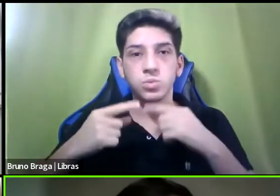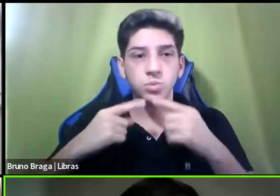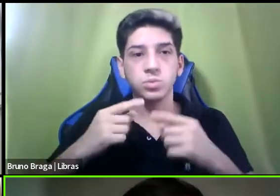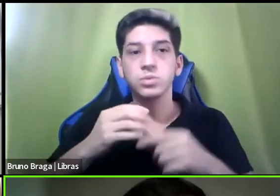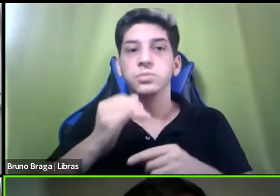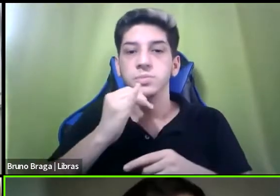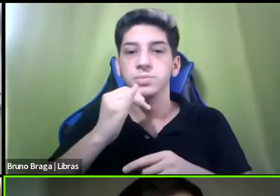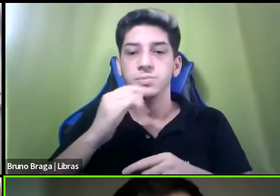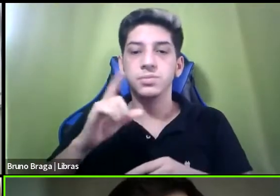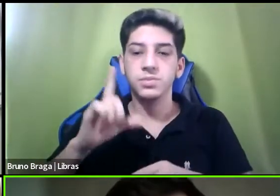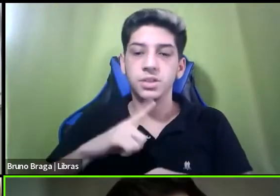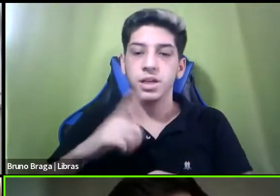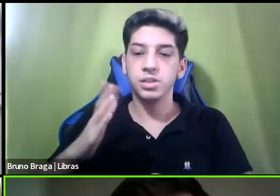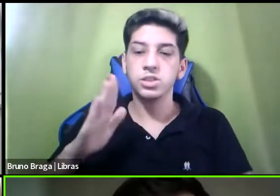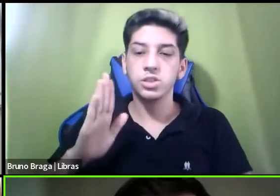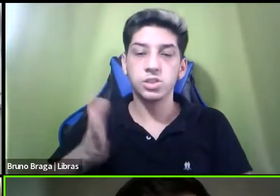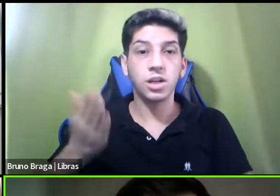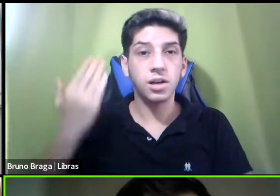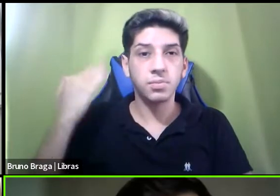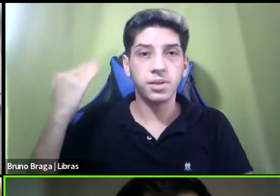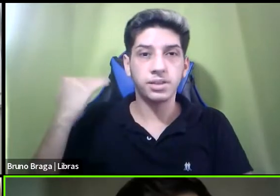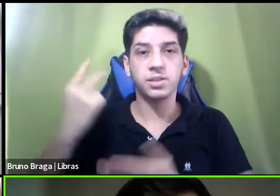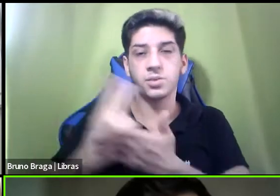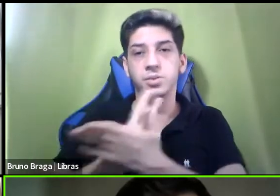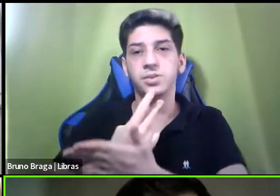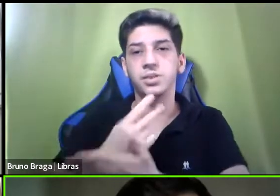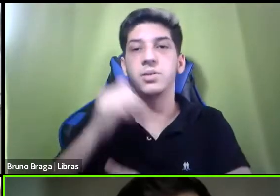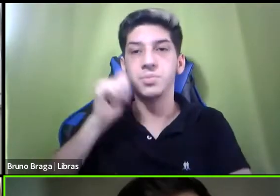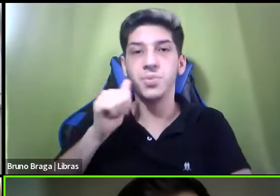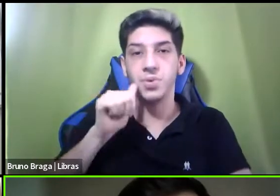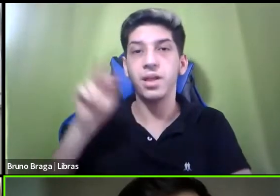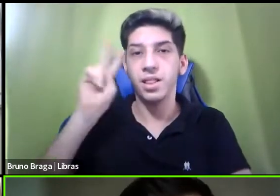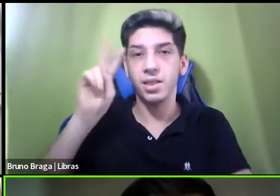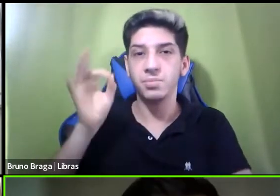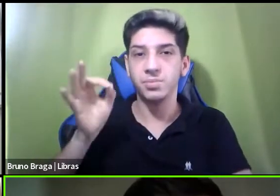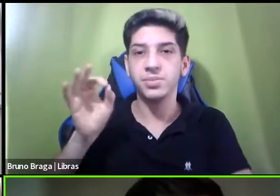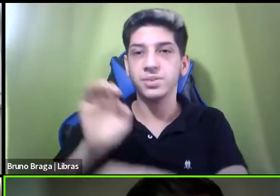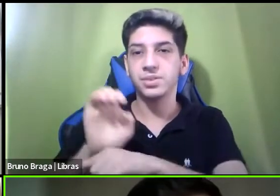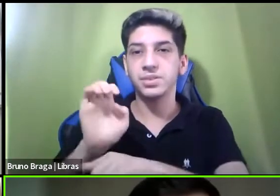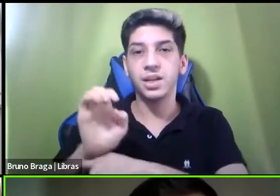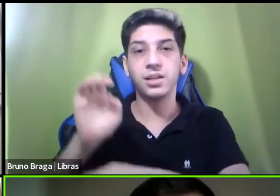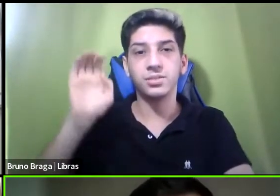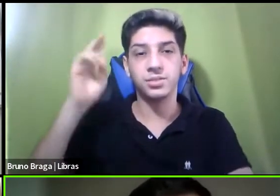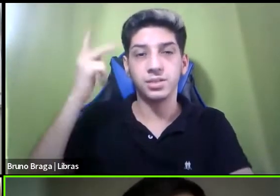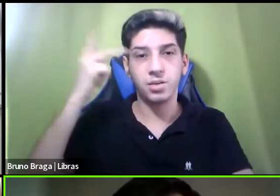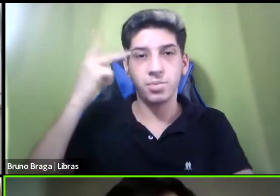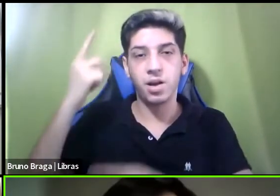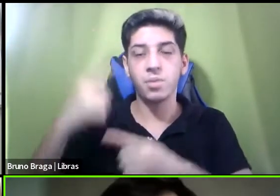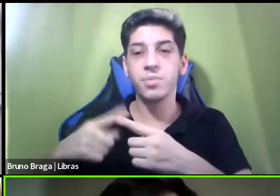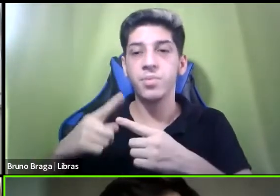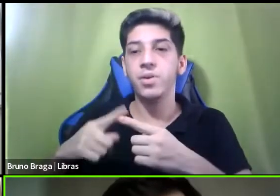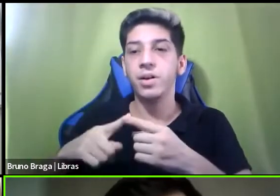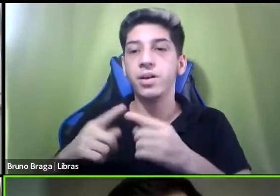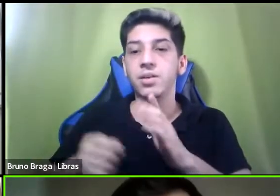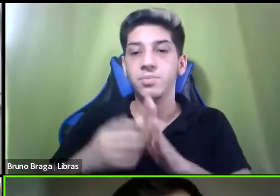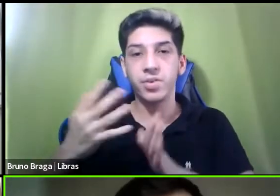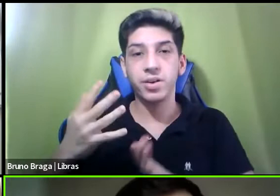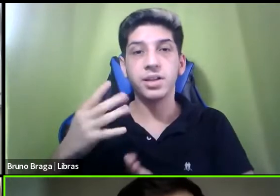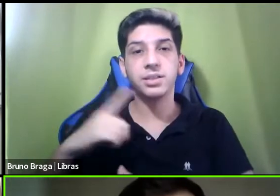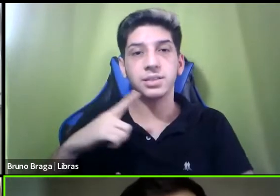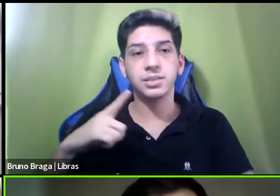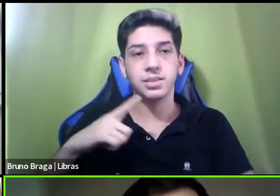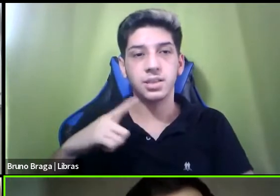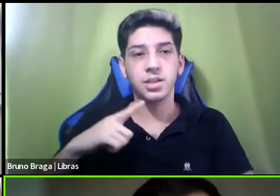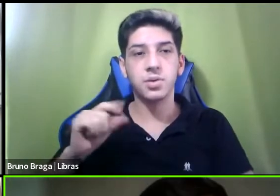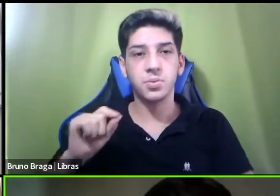acontecido como Luciana muito bem lembrou em São Paulo porque muitas vezes elas atendem na maior parte das vezes elas